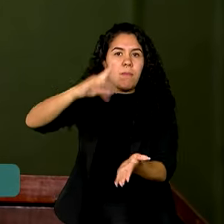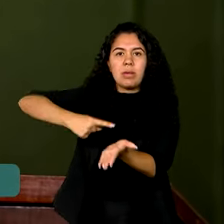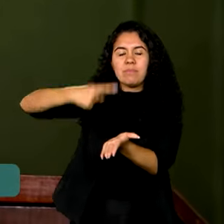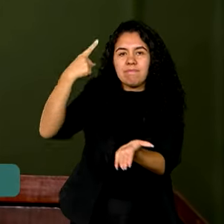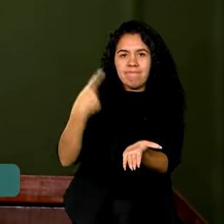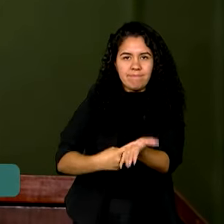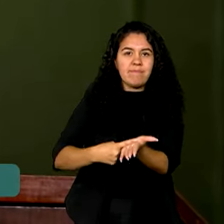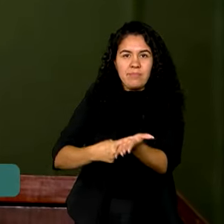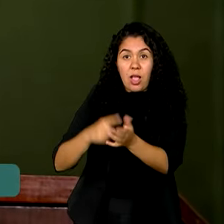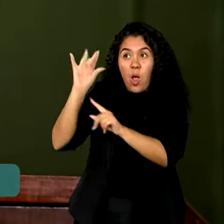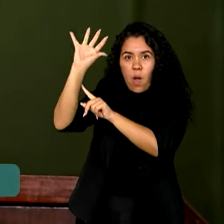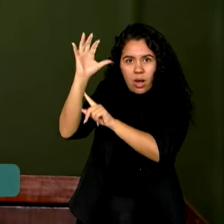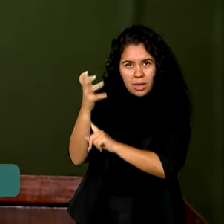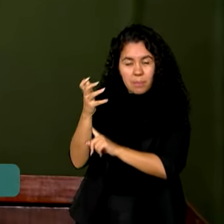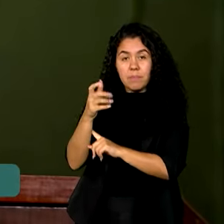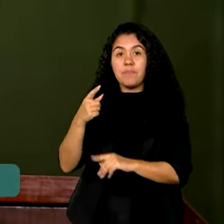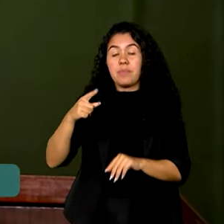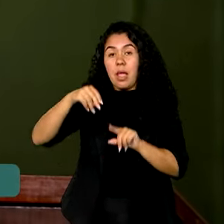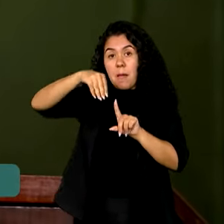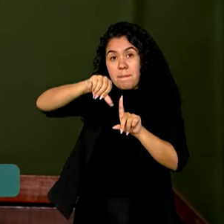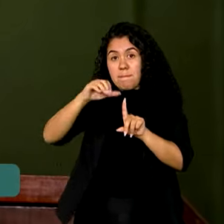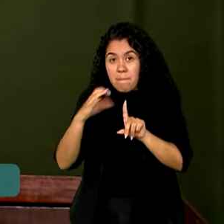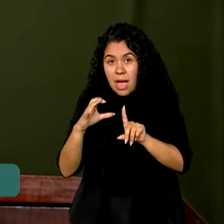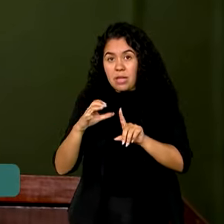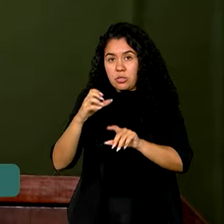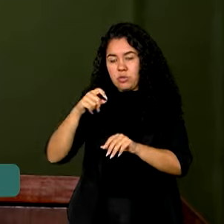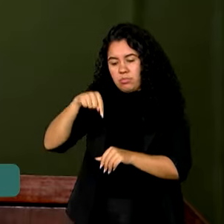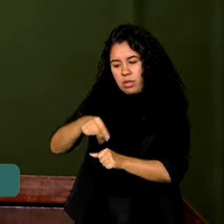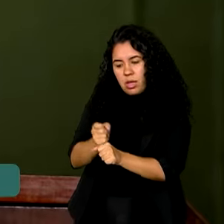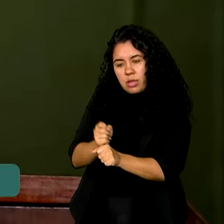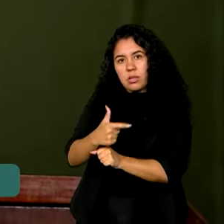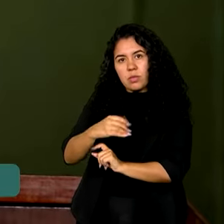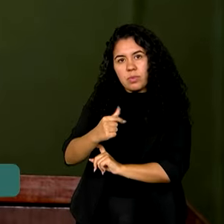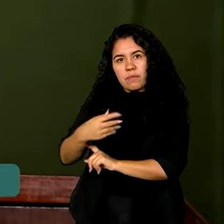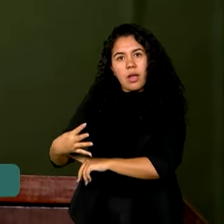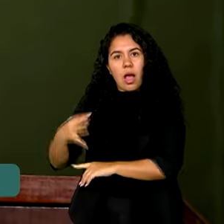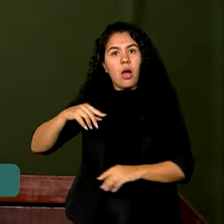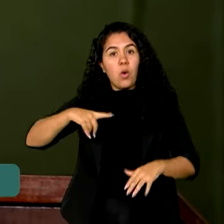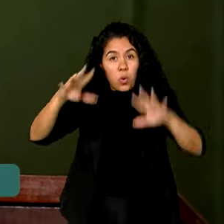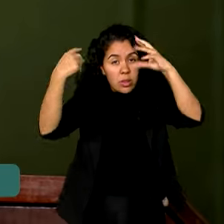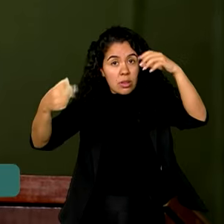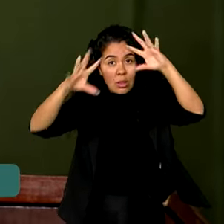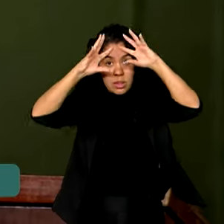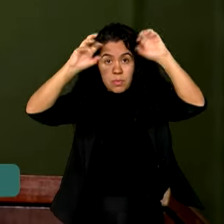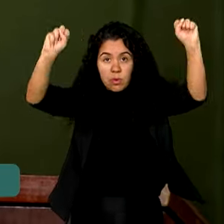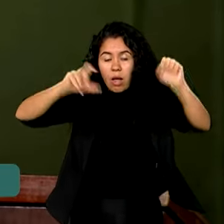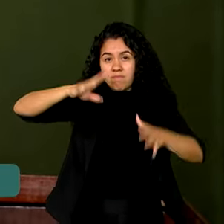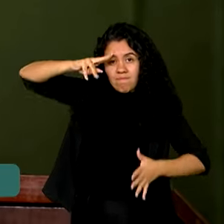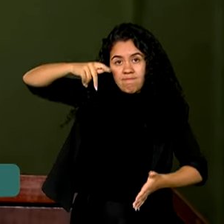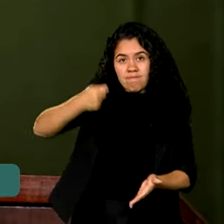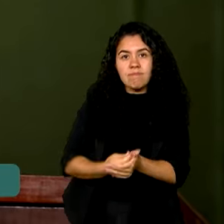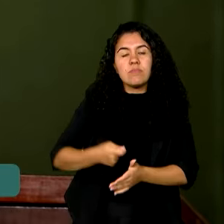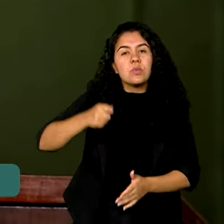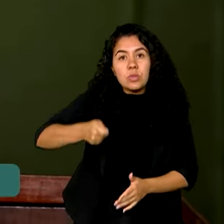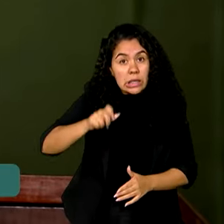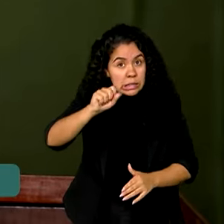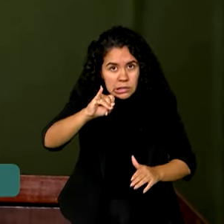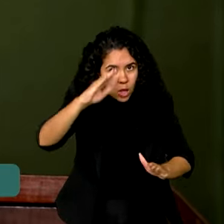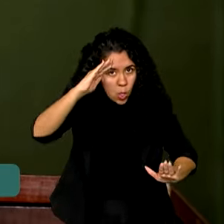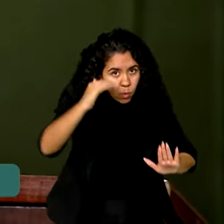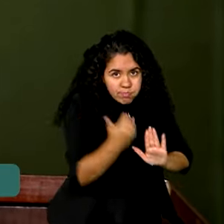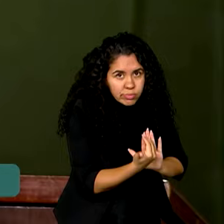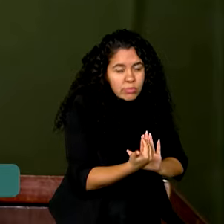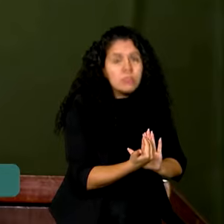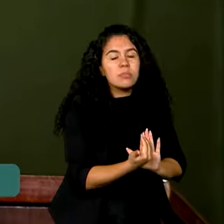Em março de 2024, o Tribunal proferiu decisão na argüição de descumprimento de preceito